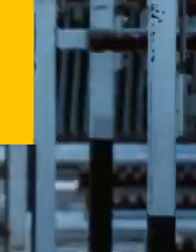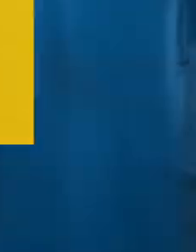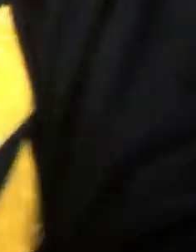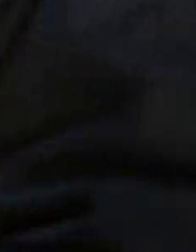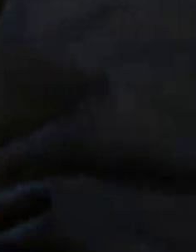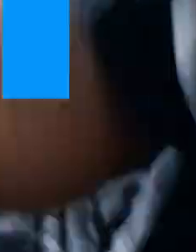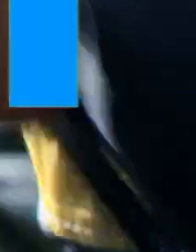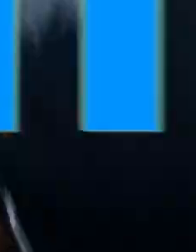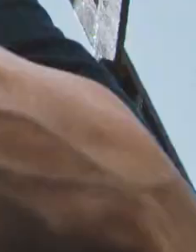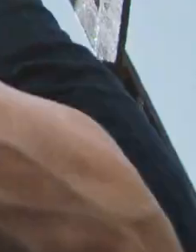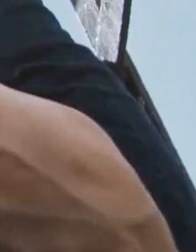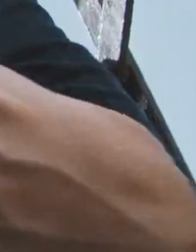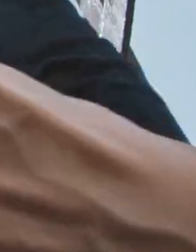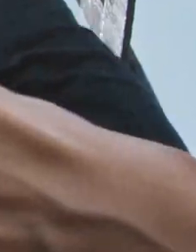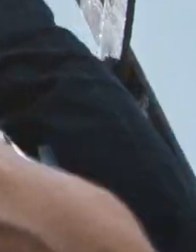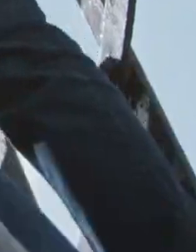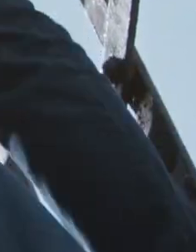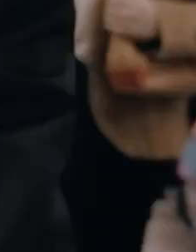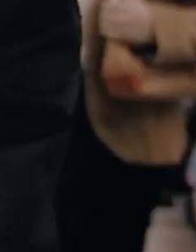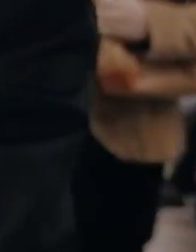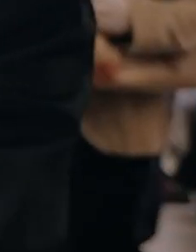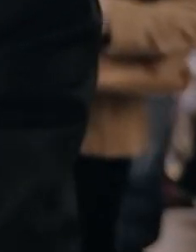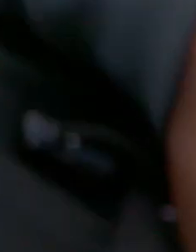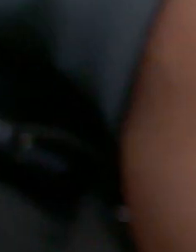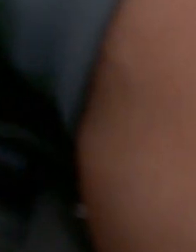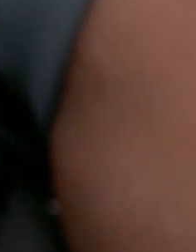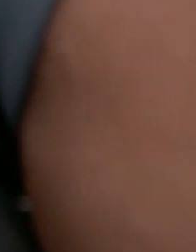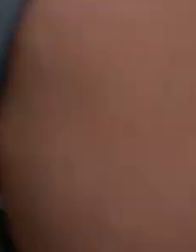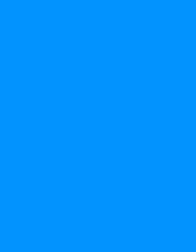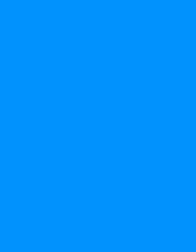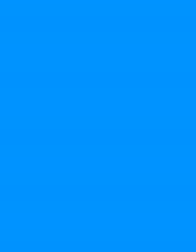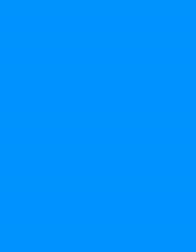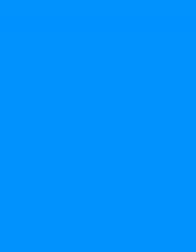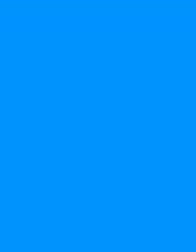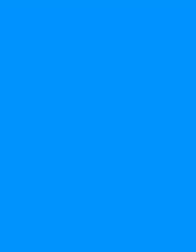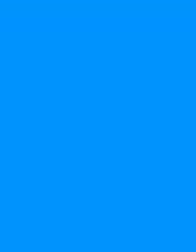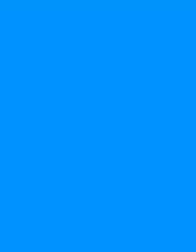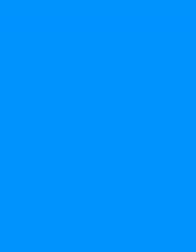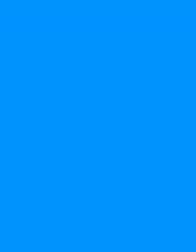fazer, vamos voltar com João Dória. Vamos!